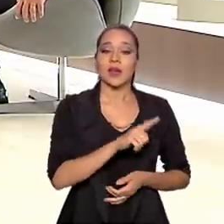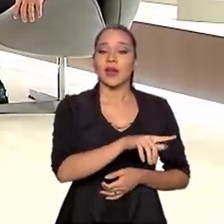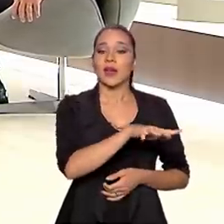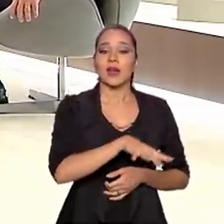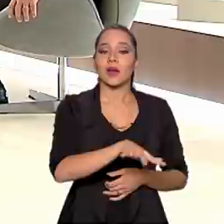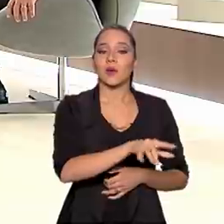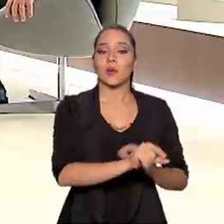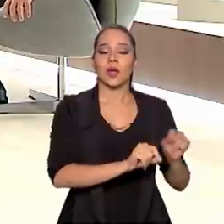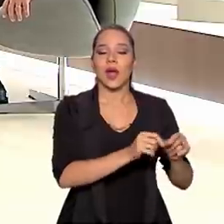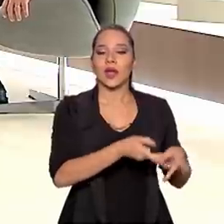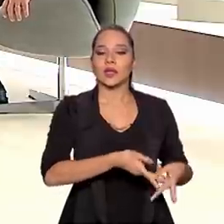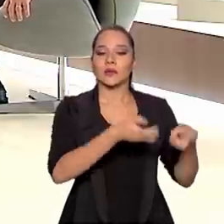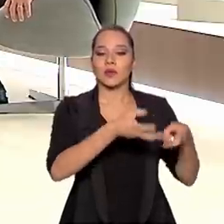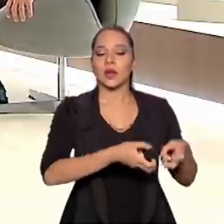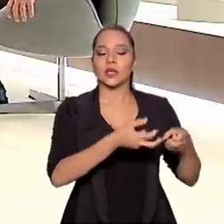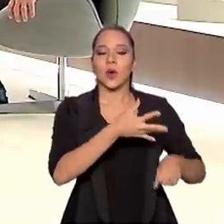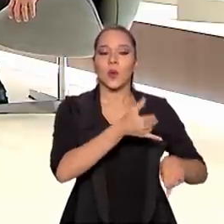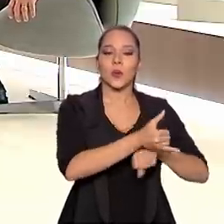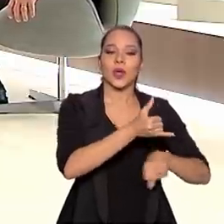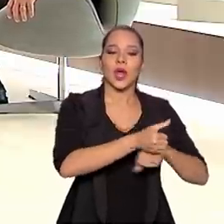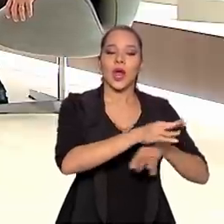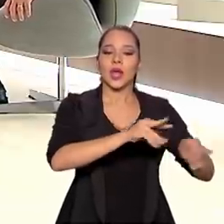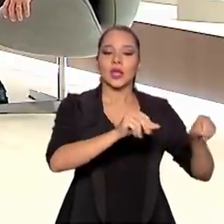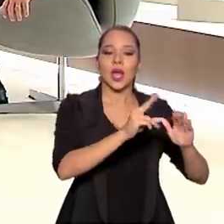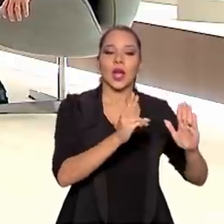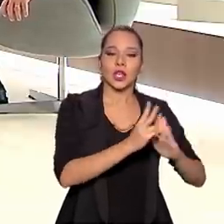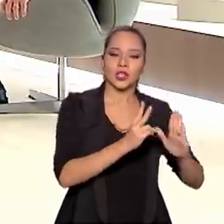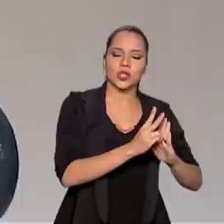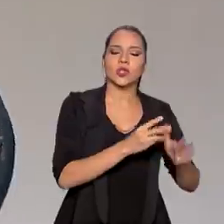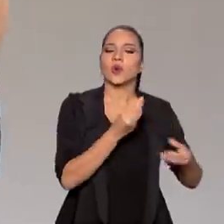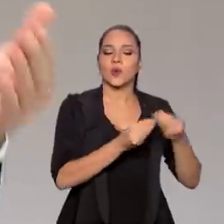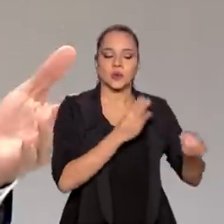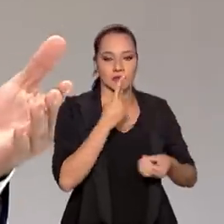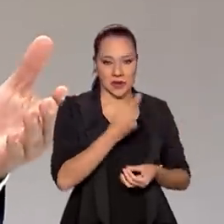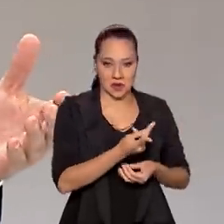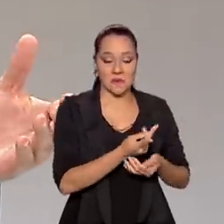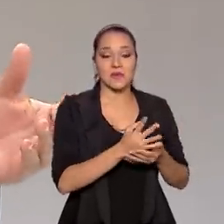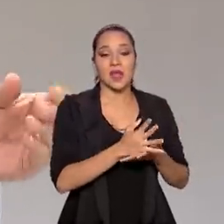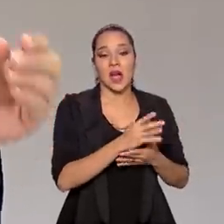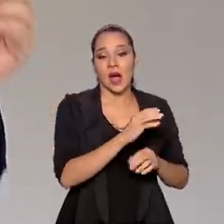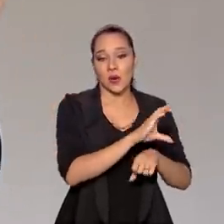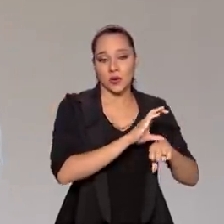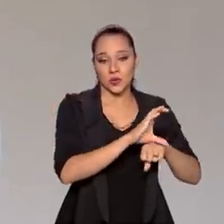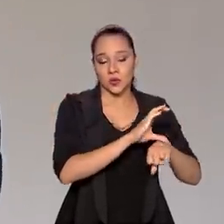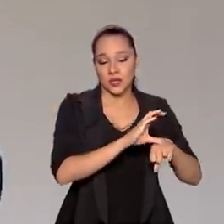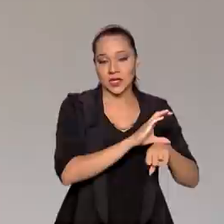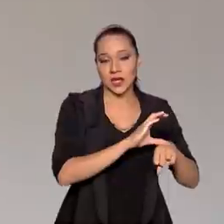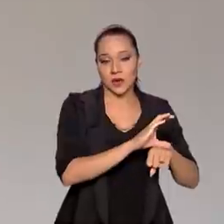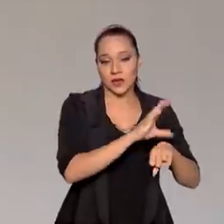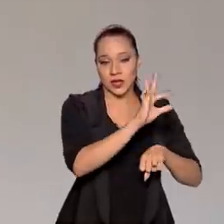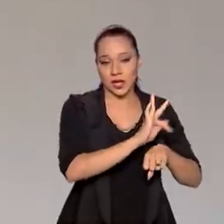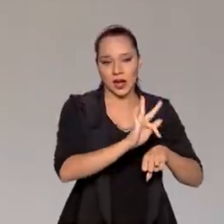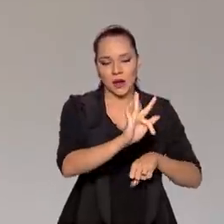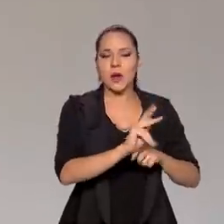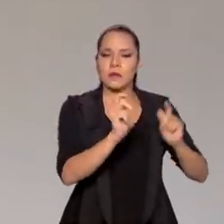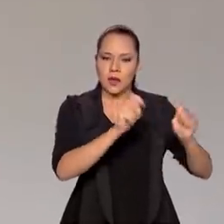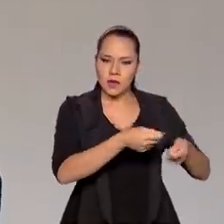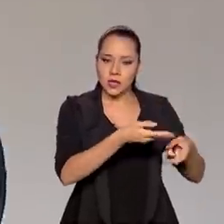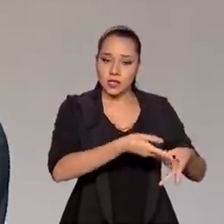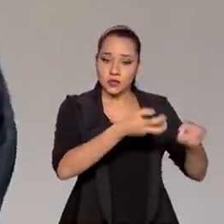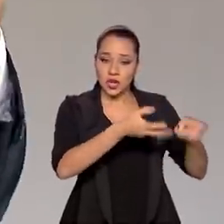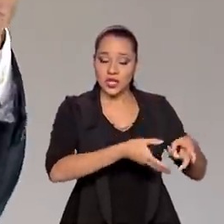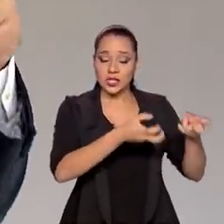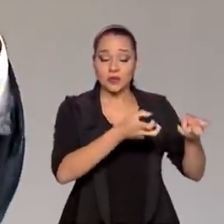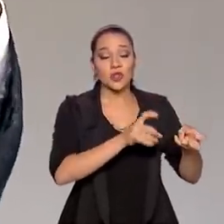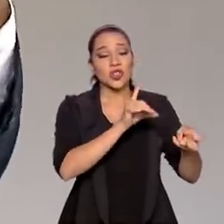questão da exploração de minérios em terras indígenas. Como o senhor falou, a Constituição de 88, ela permite essa exploração,